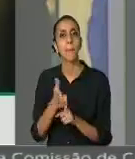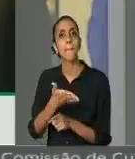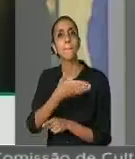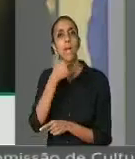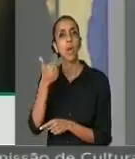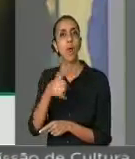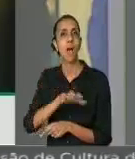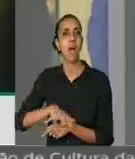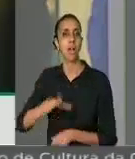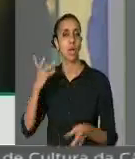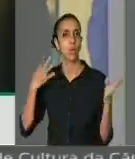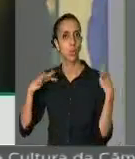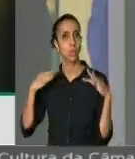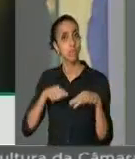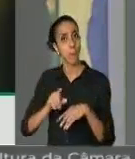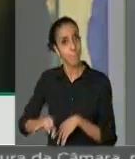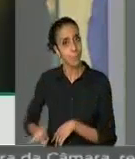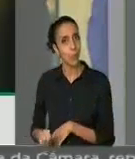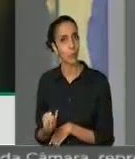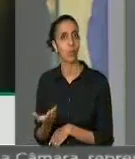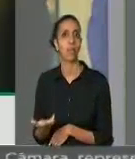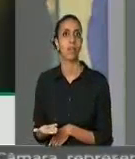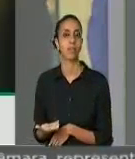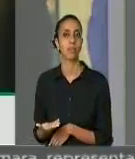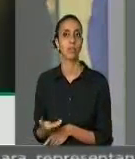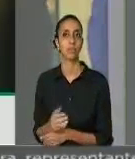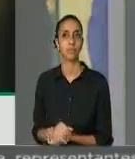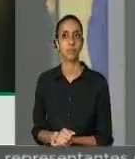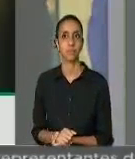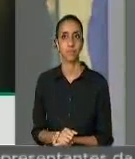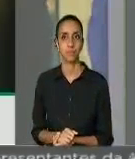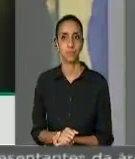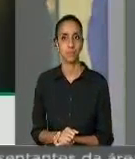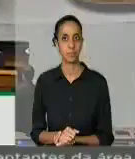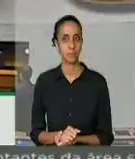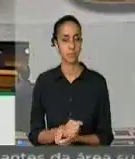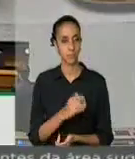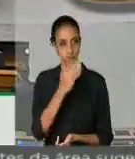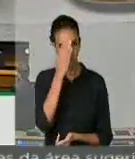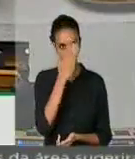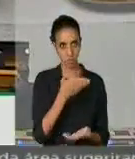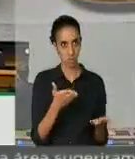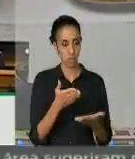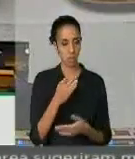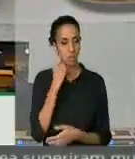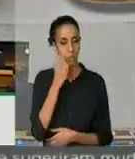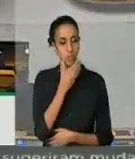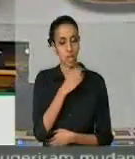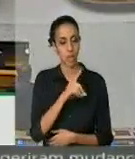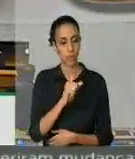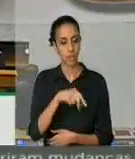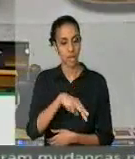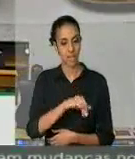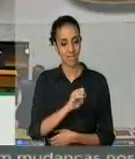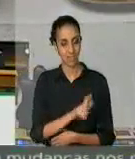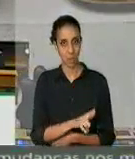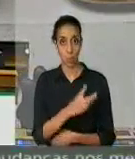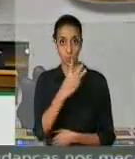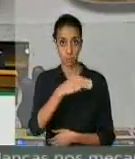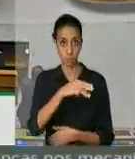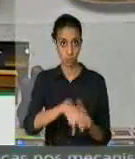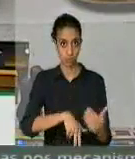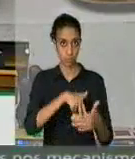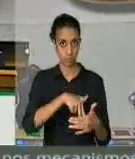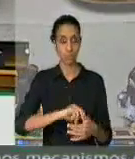de oportunidade para os brasileiros. Muito obrigado, deputado. Deputado Daniel, V. Exª tem três minutos na